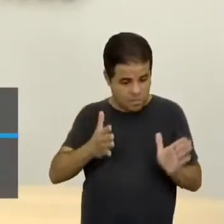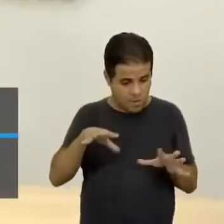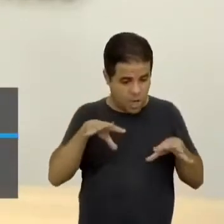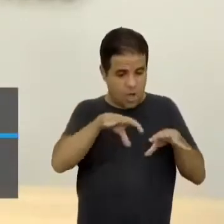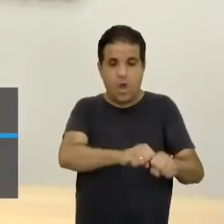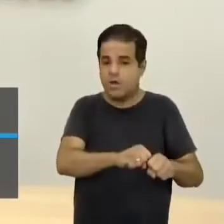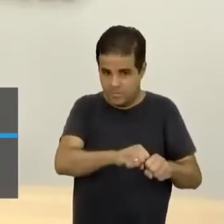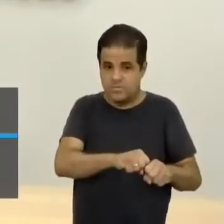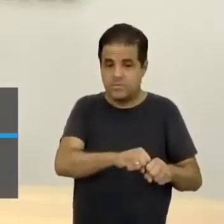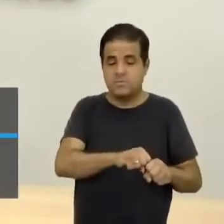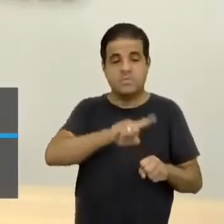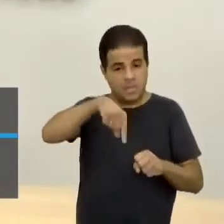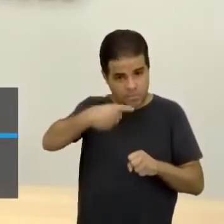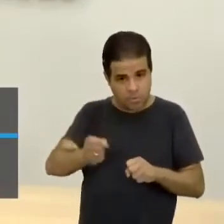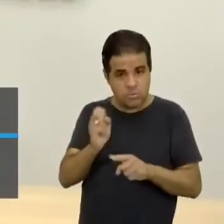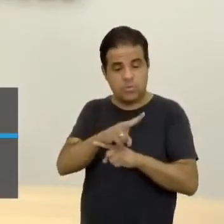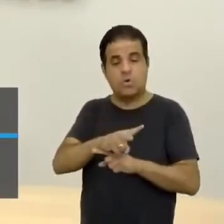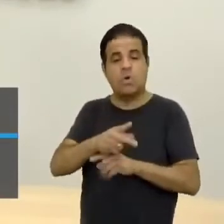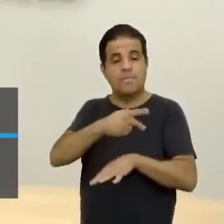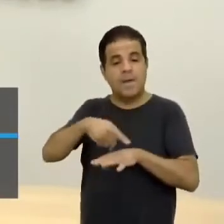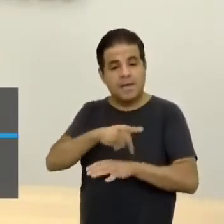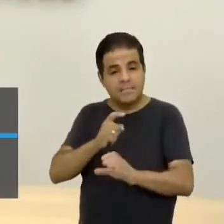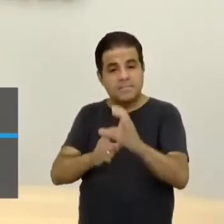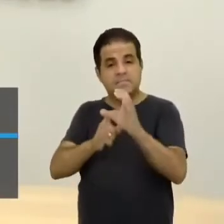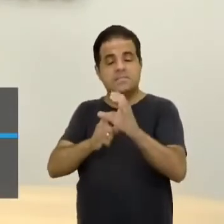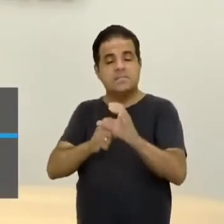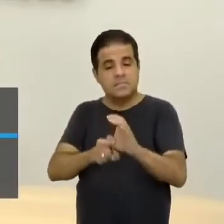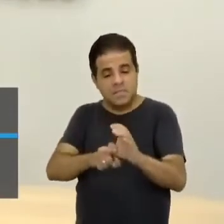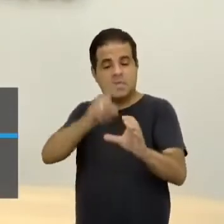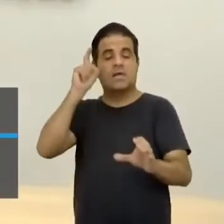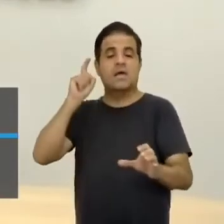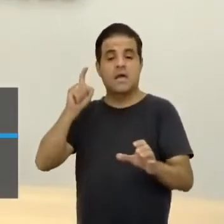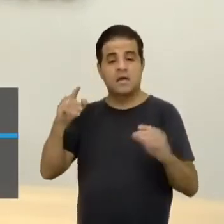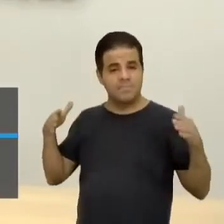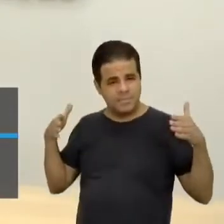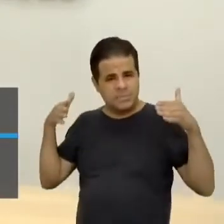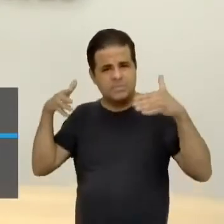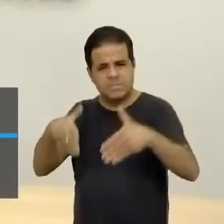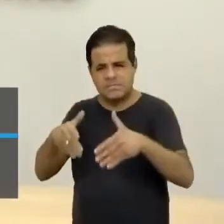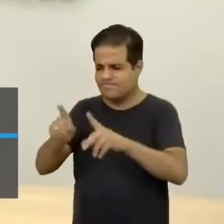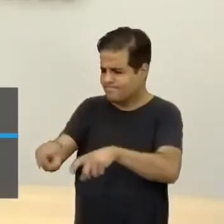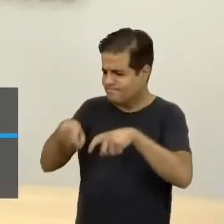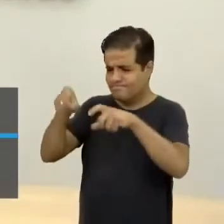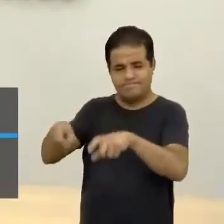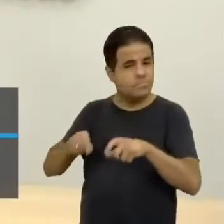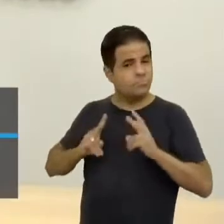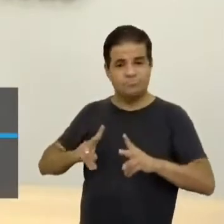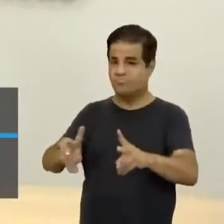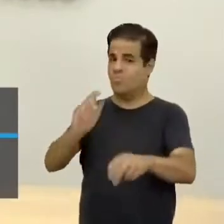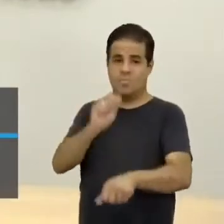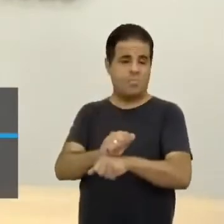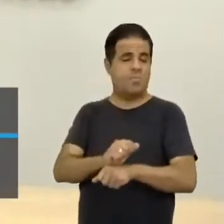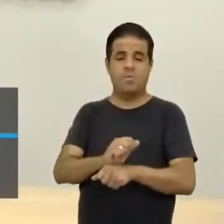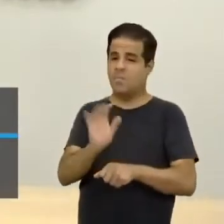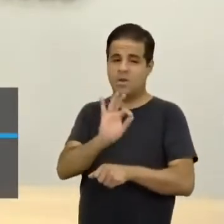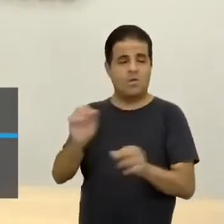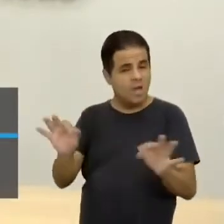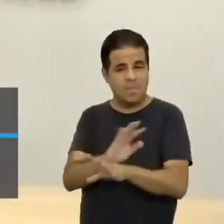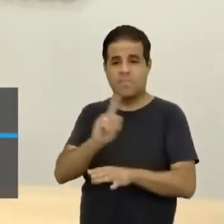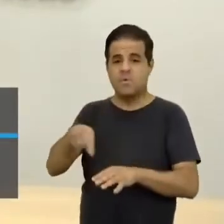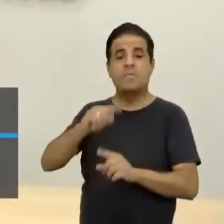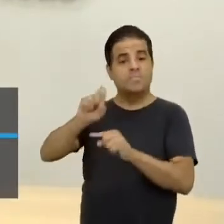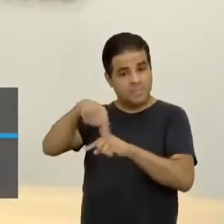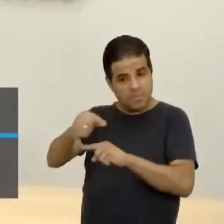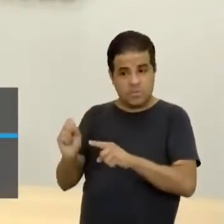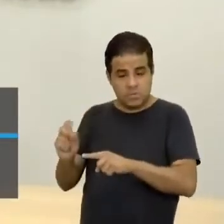nos tornamos um país independente, mas a estrutura social de concentração agrária permaneceu. De lá, a gente